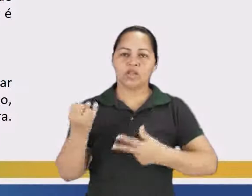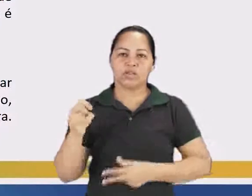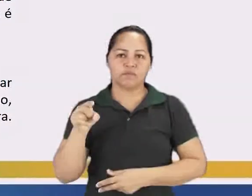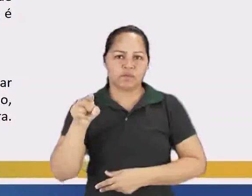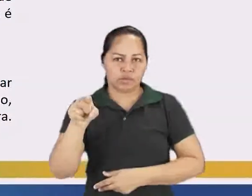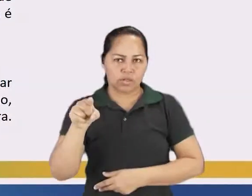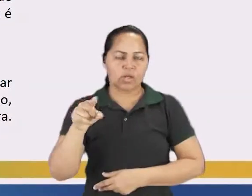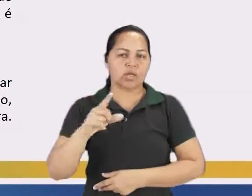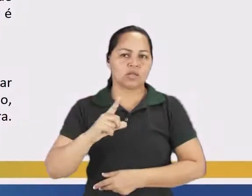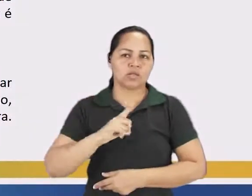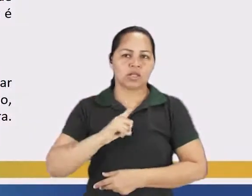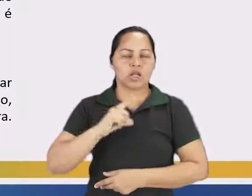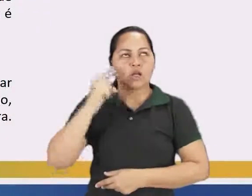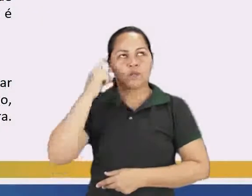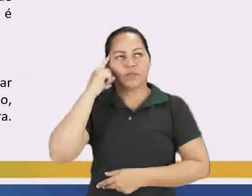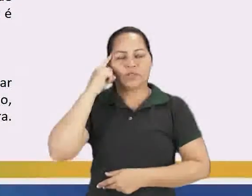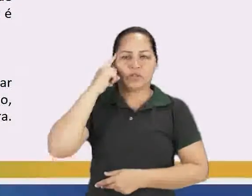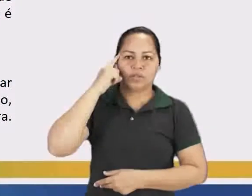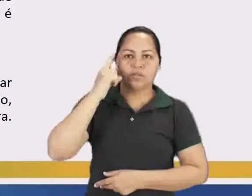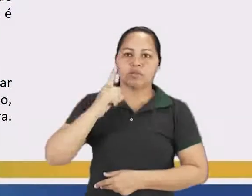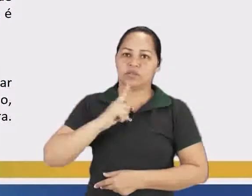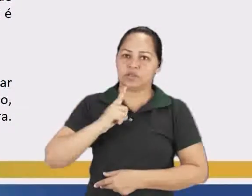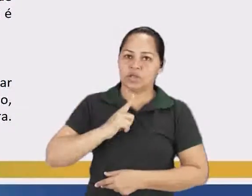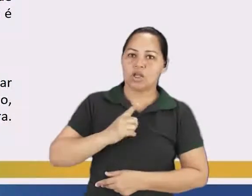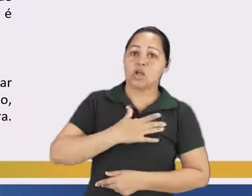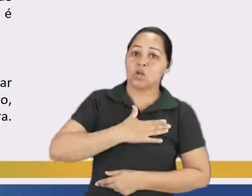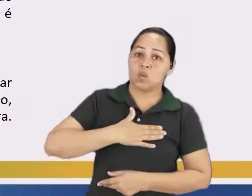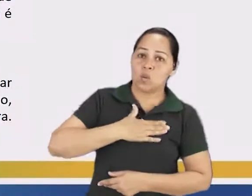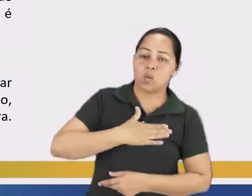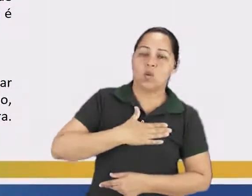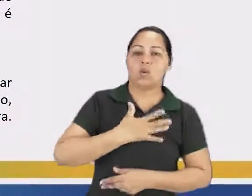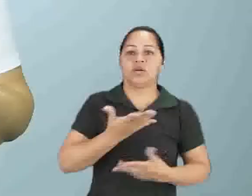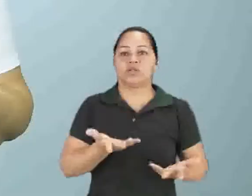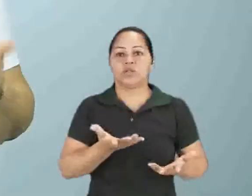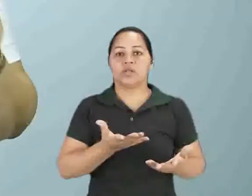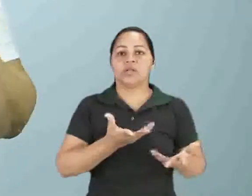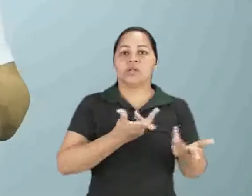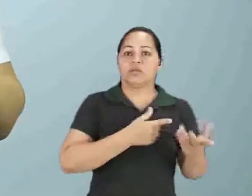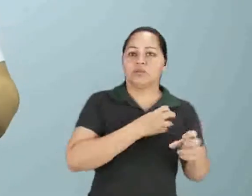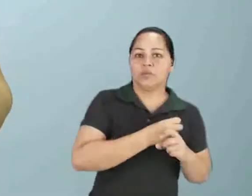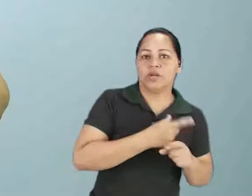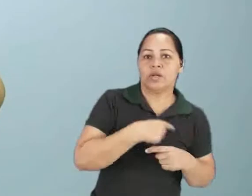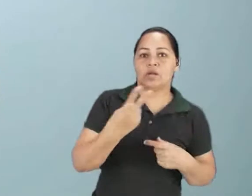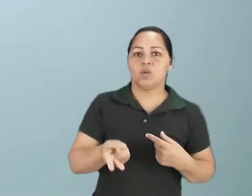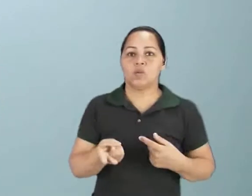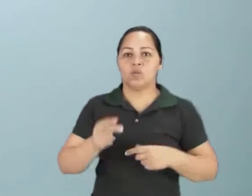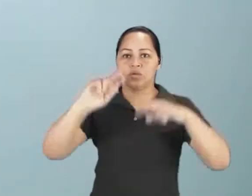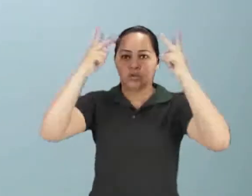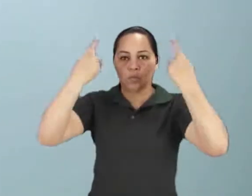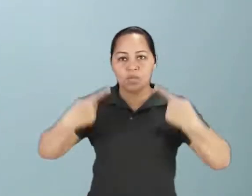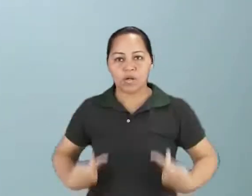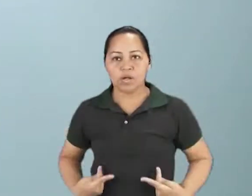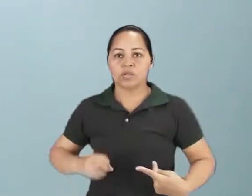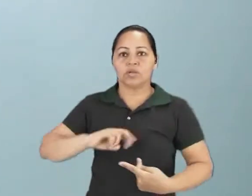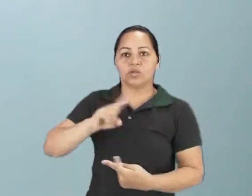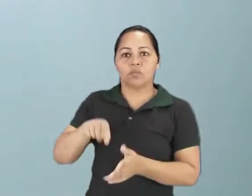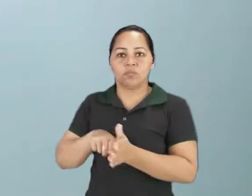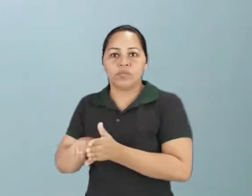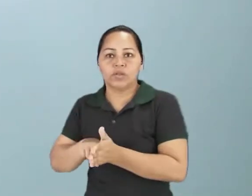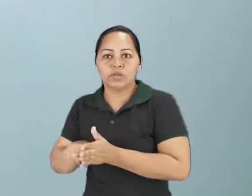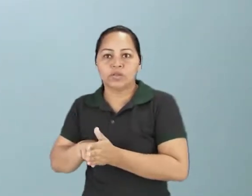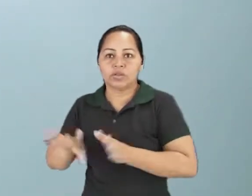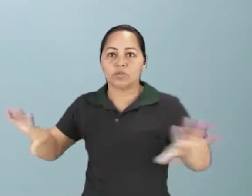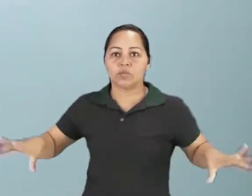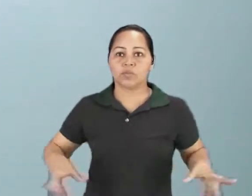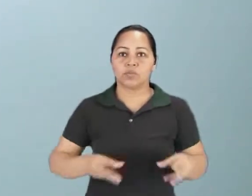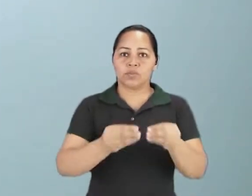mesmo se você se considera das exatas, das biológicas, até mesmo das humanas, não pense que estudar literatura ou